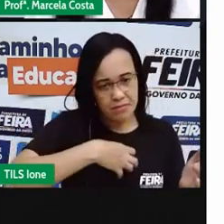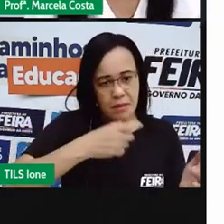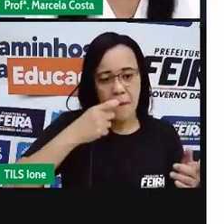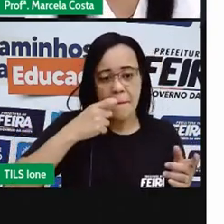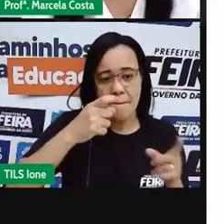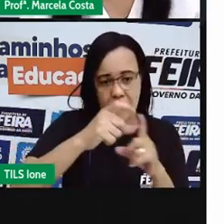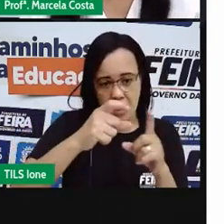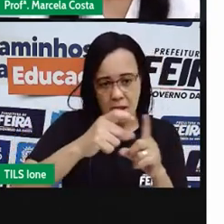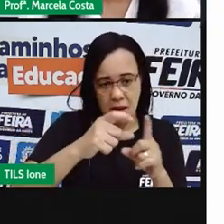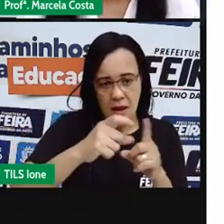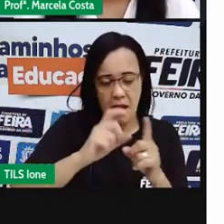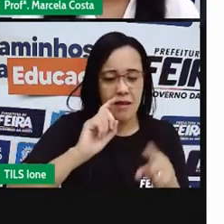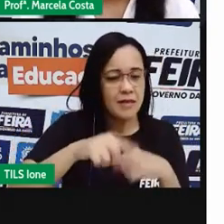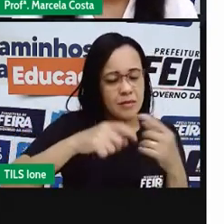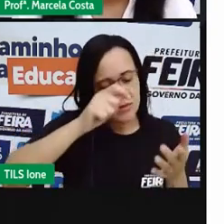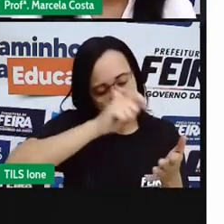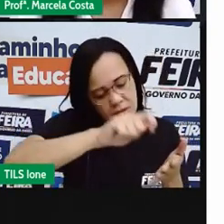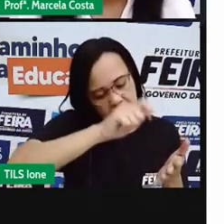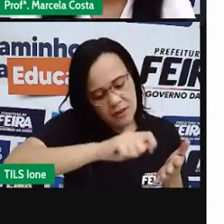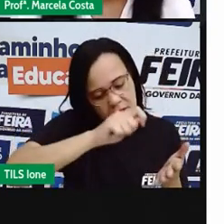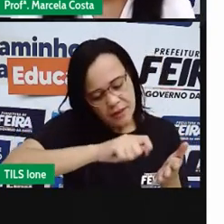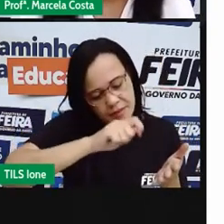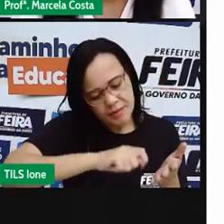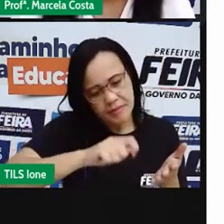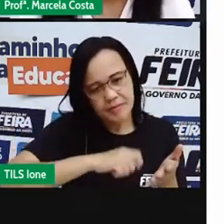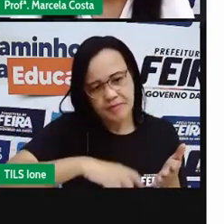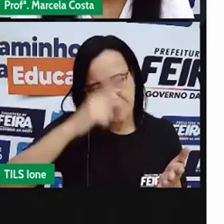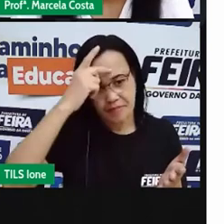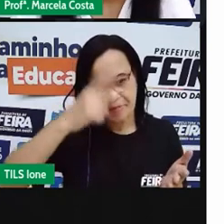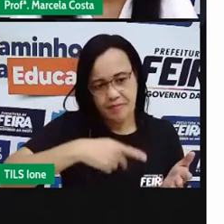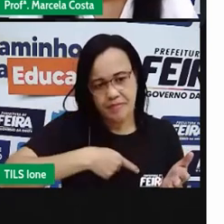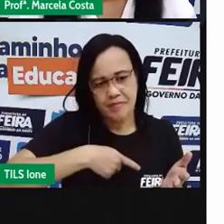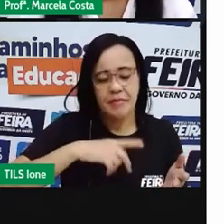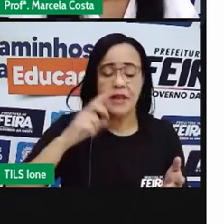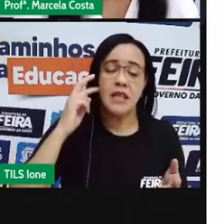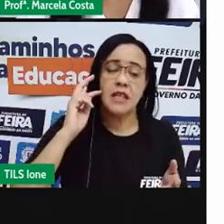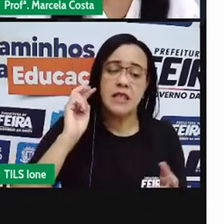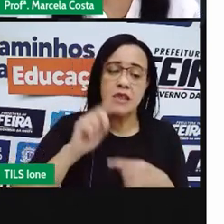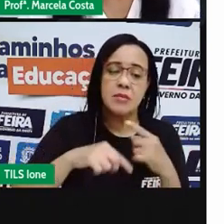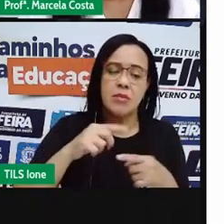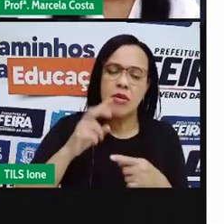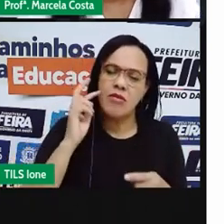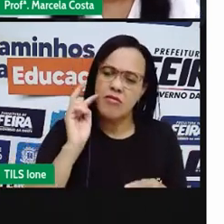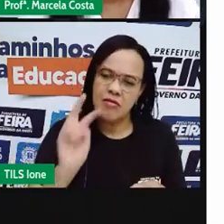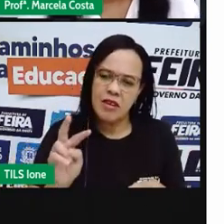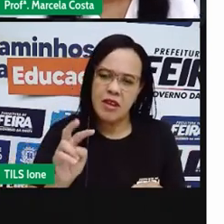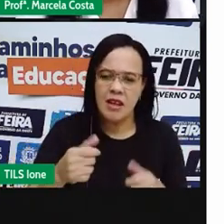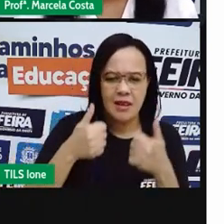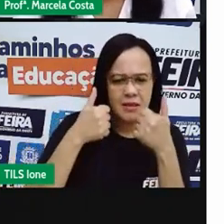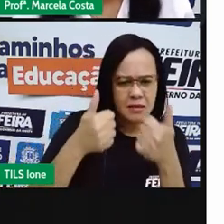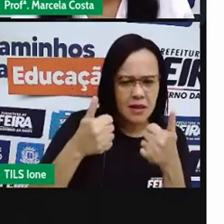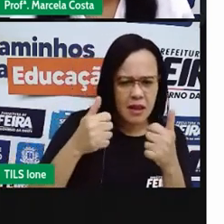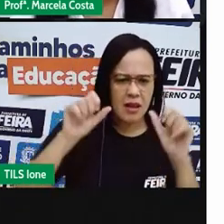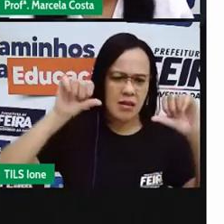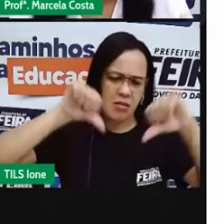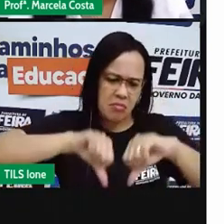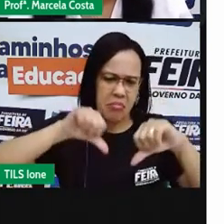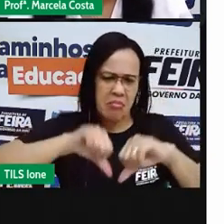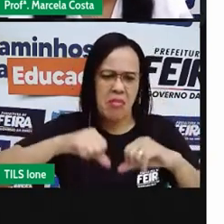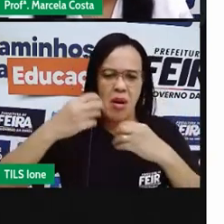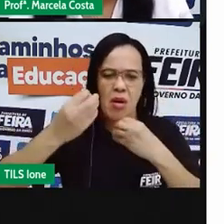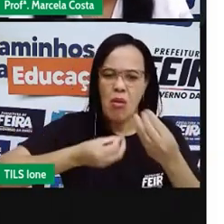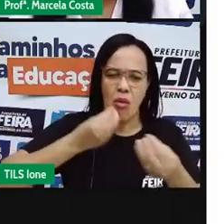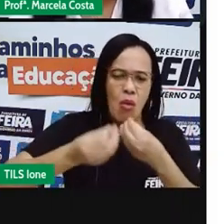Sozinho. Para depois você ir confirmar aqui na minha apresentação se você